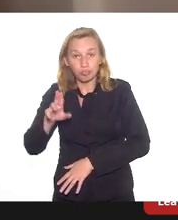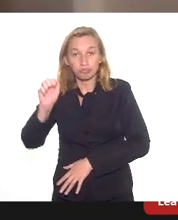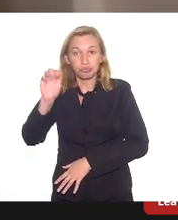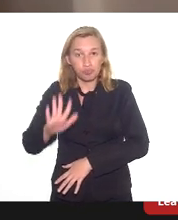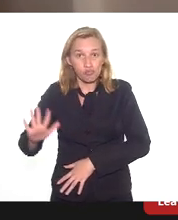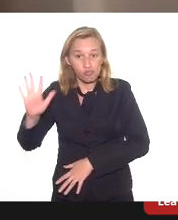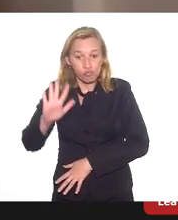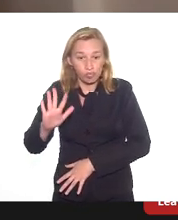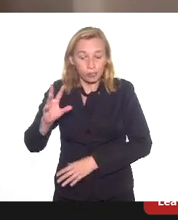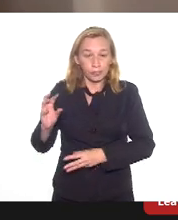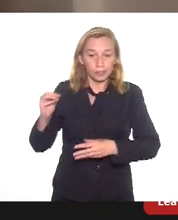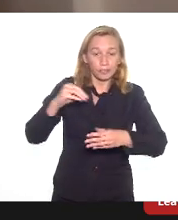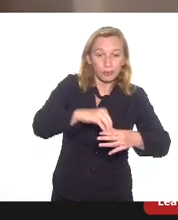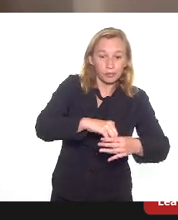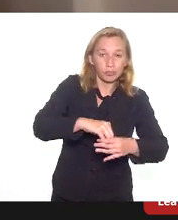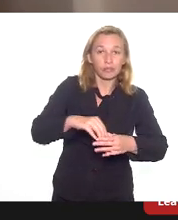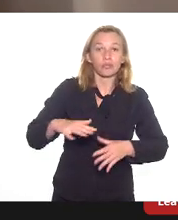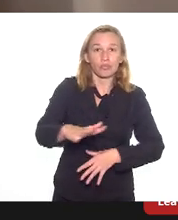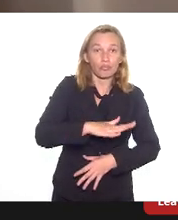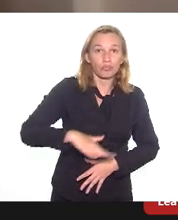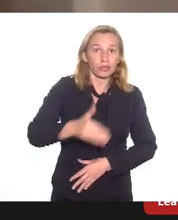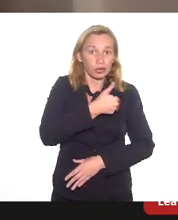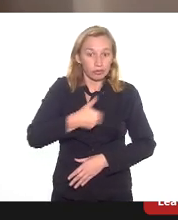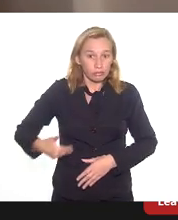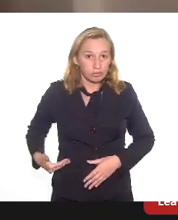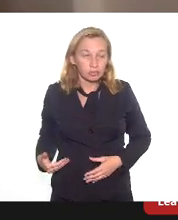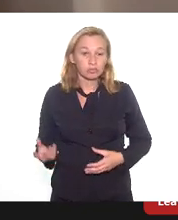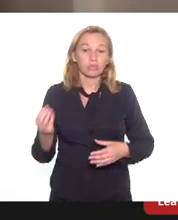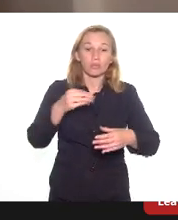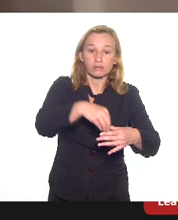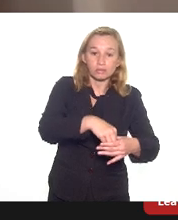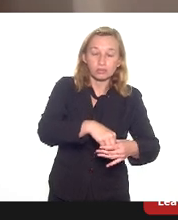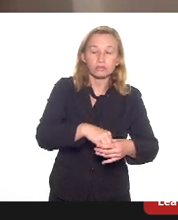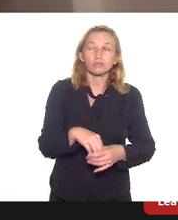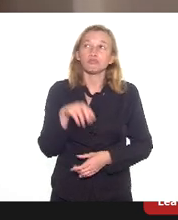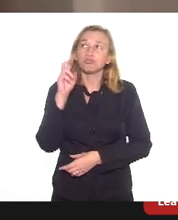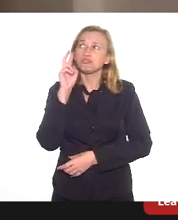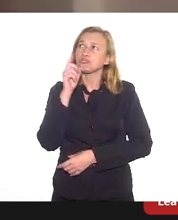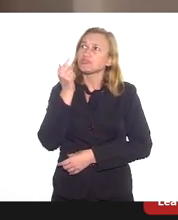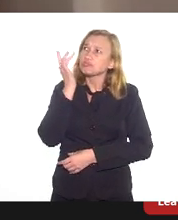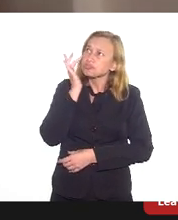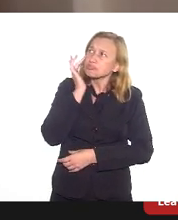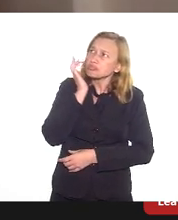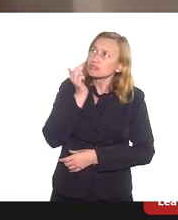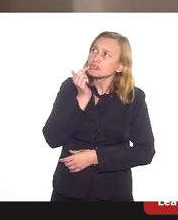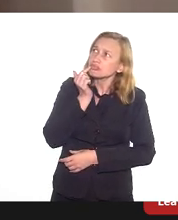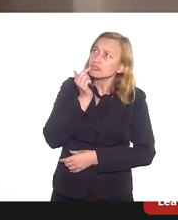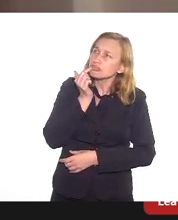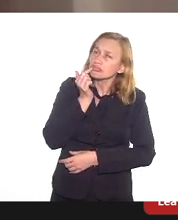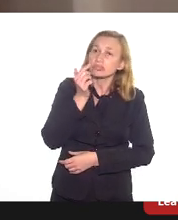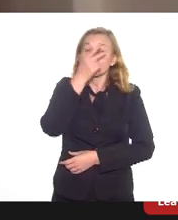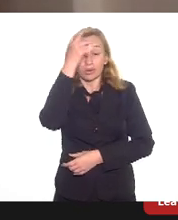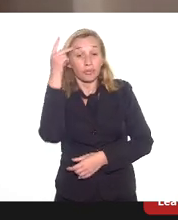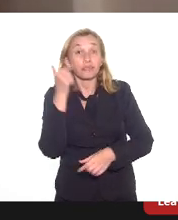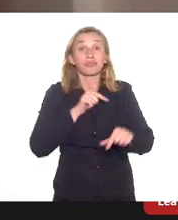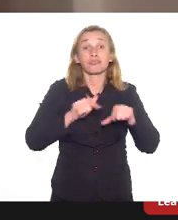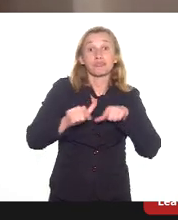incorporando o setor público, está incorporando, se não me engano, o emprego dos trabalhadores